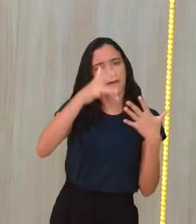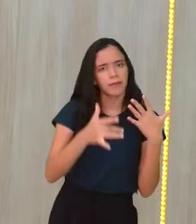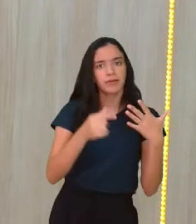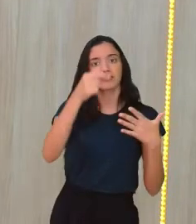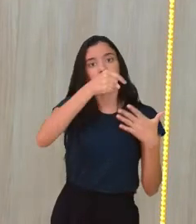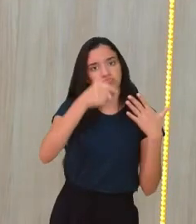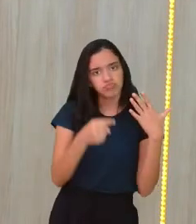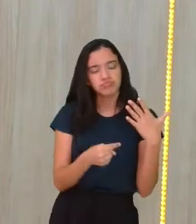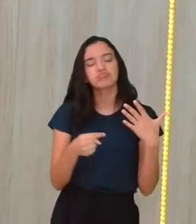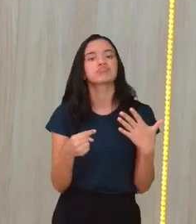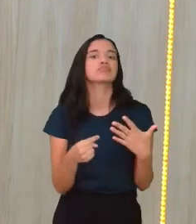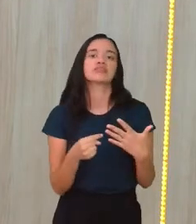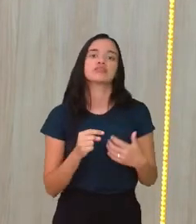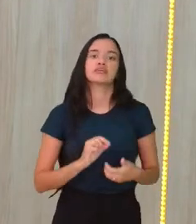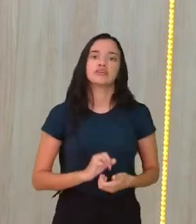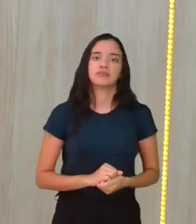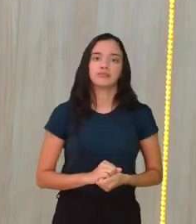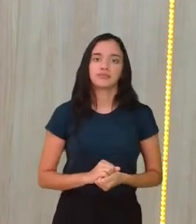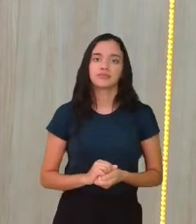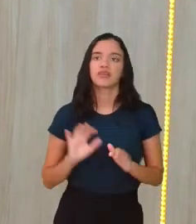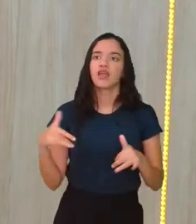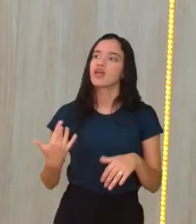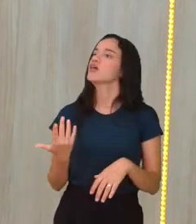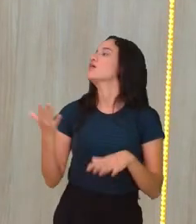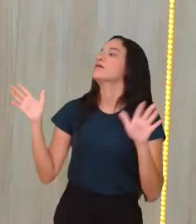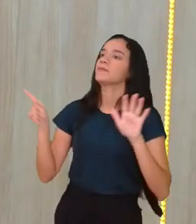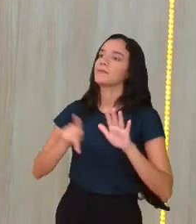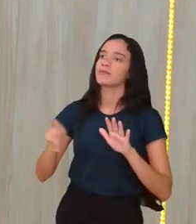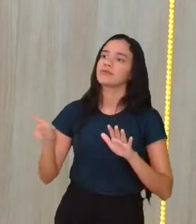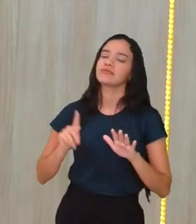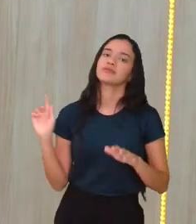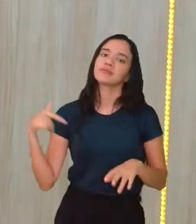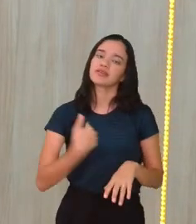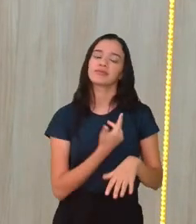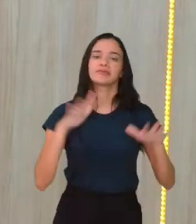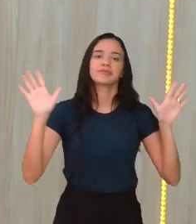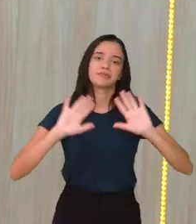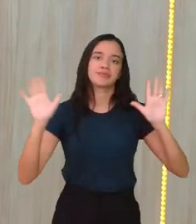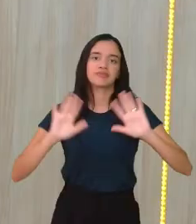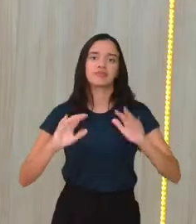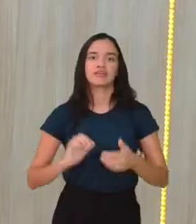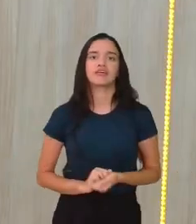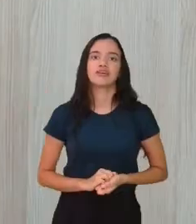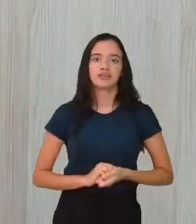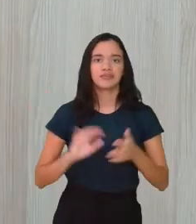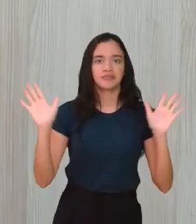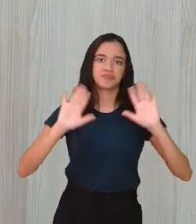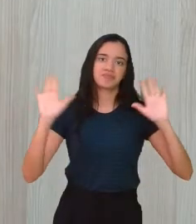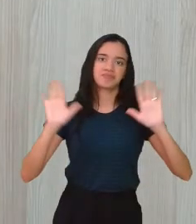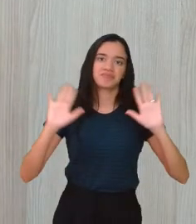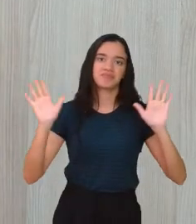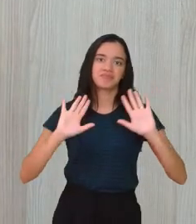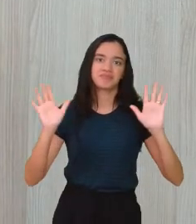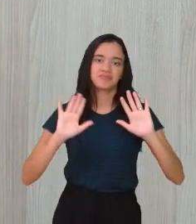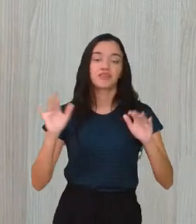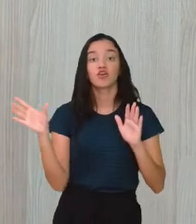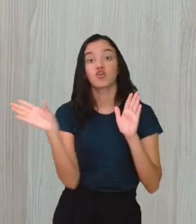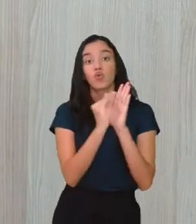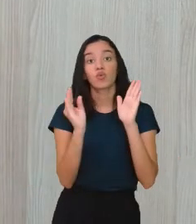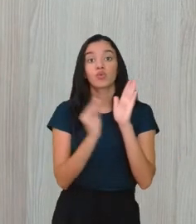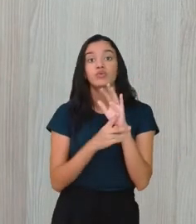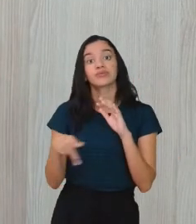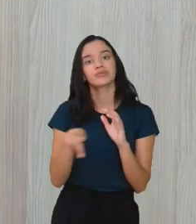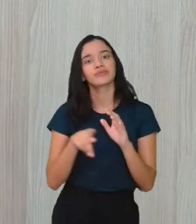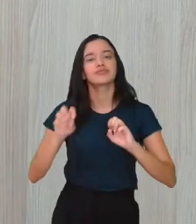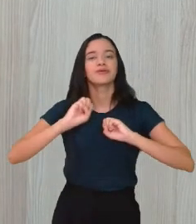modalidade dentro de cada classificação. Vou passar pra professora Thelma pra gente se despedir. Até estudantes, o conteúdo que o professor